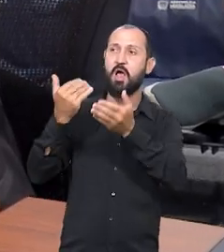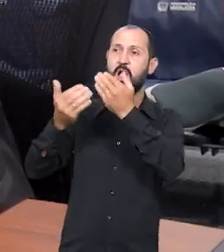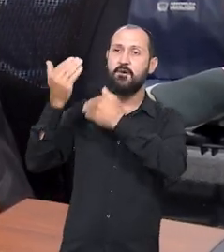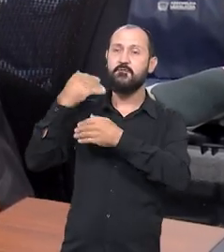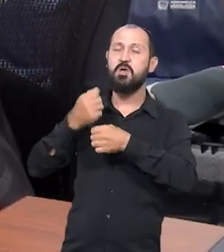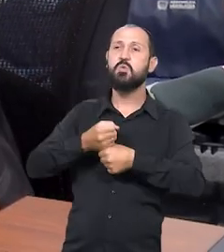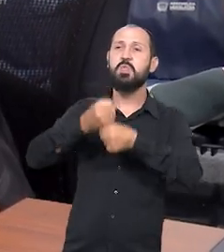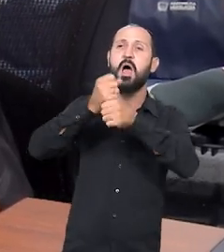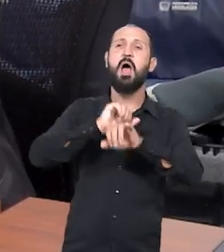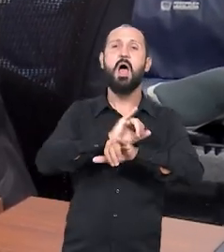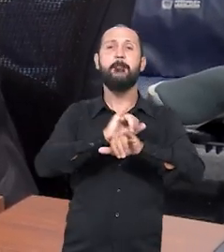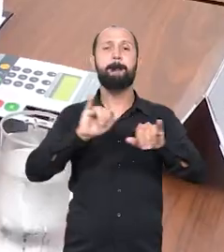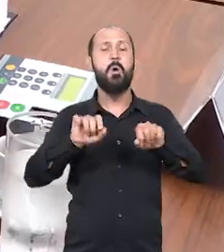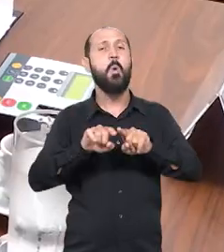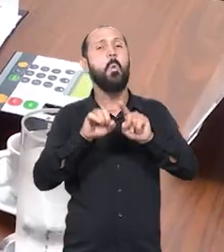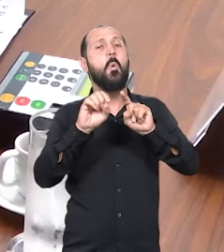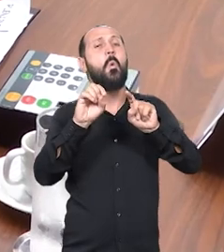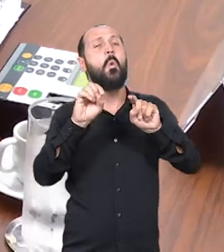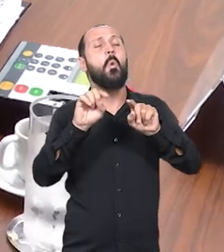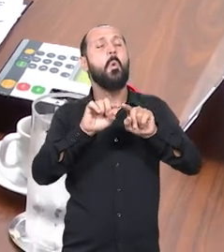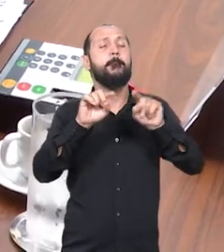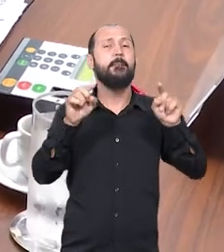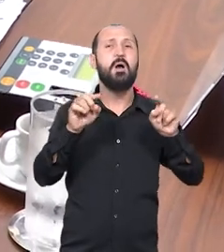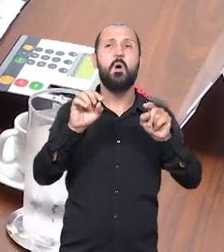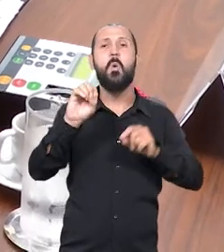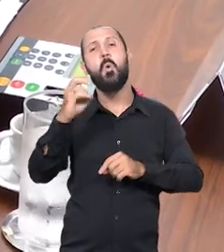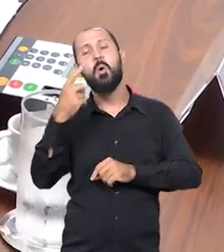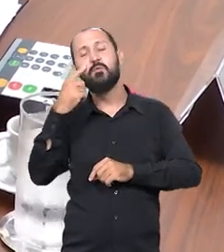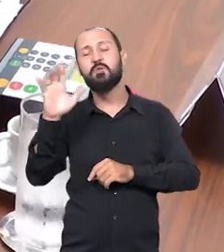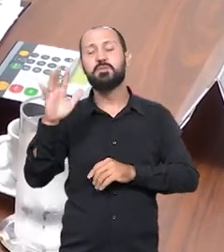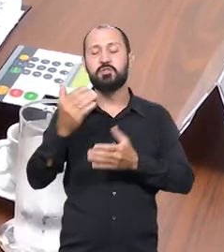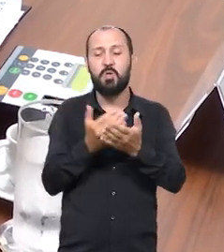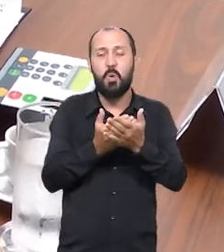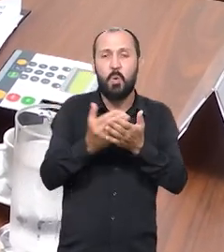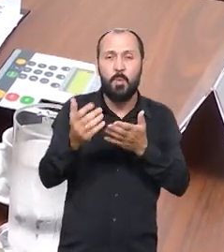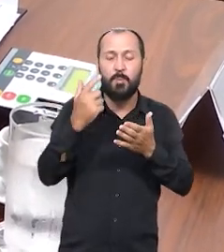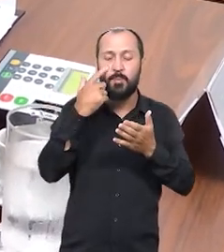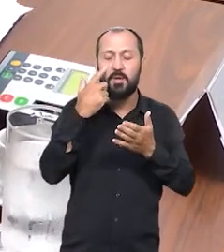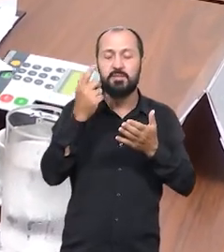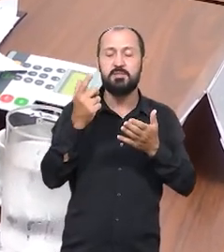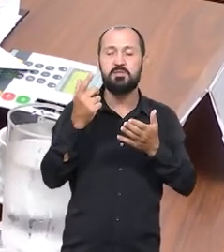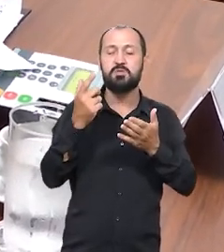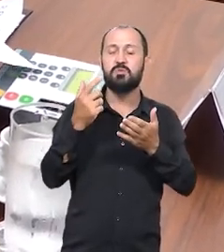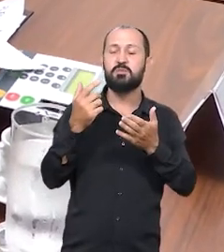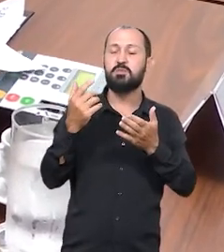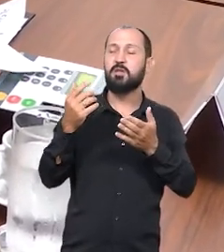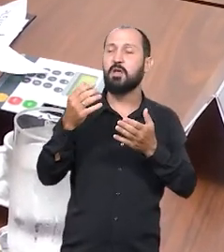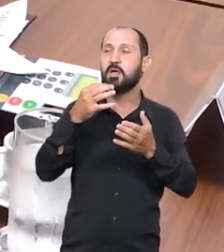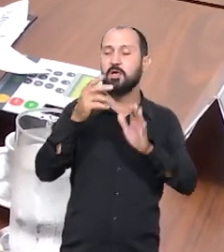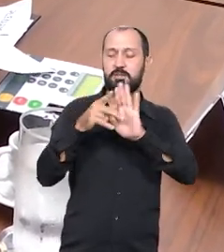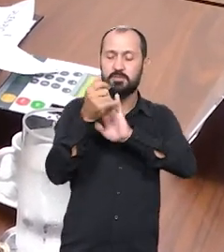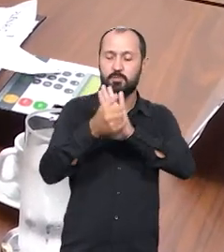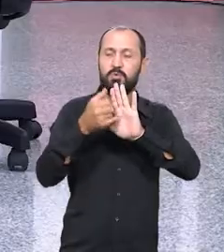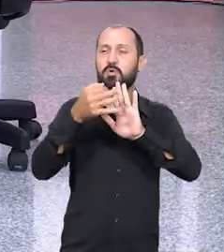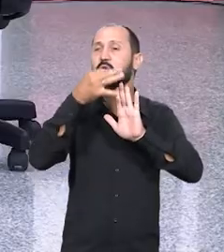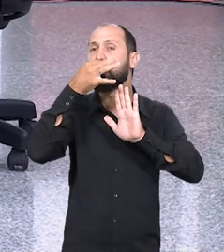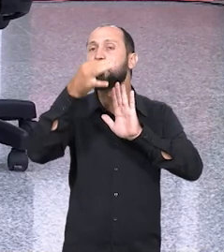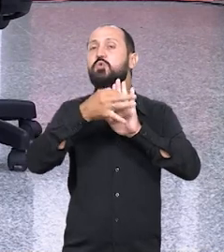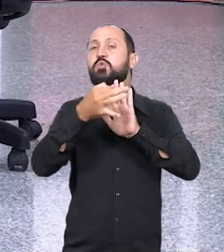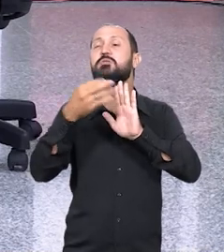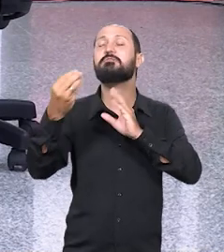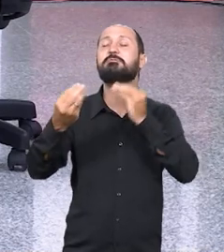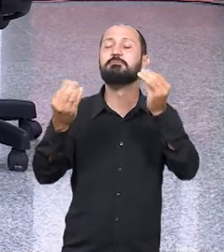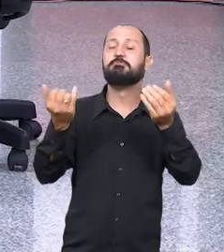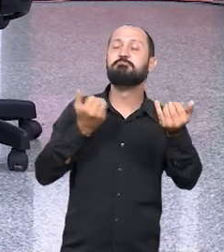da campanha ou o senhor vem recebendo agora, já nesse início de mandato, o senhor já vem recebendo essa demanda?